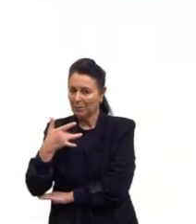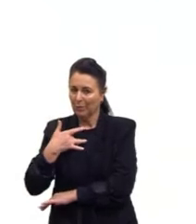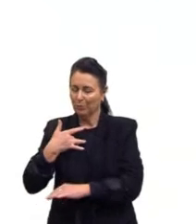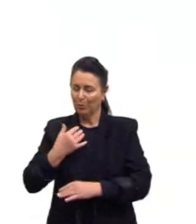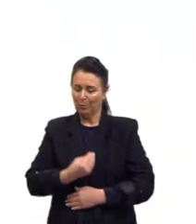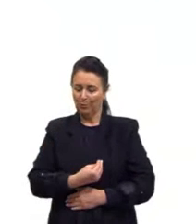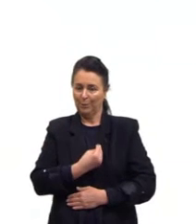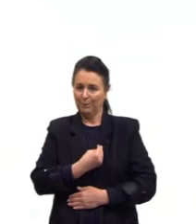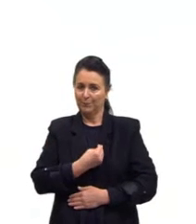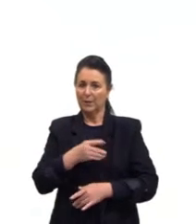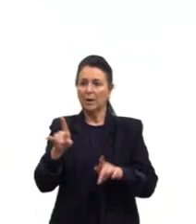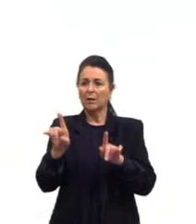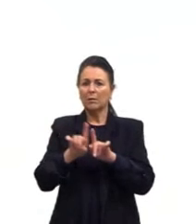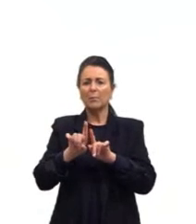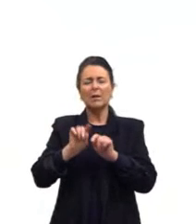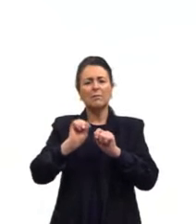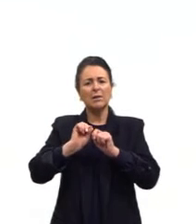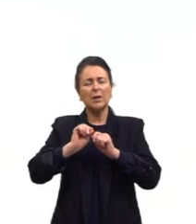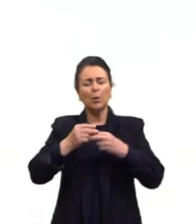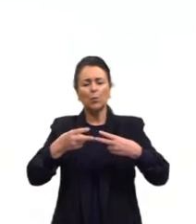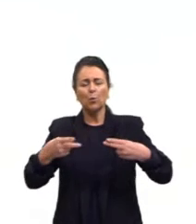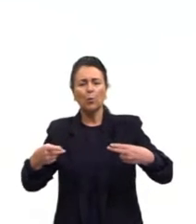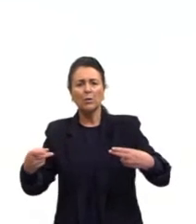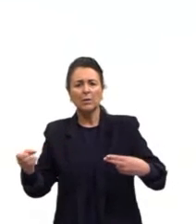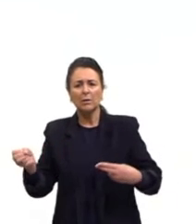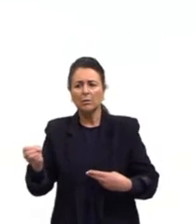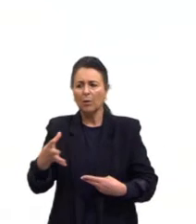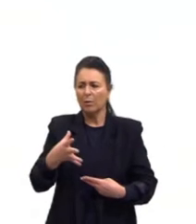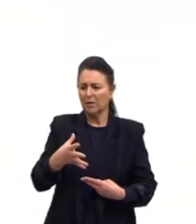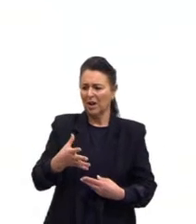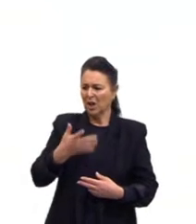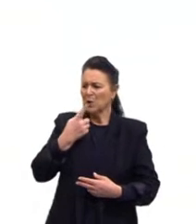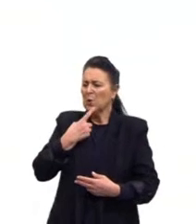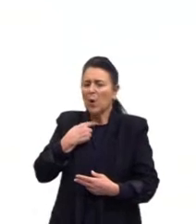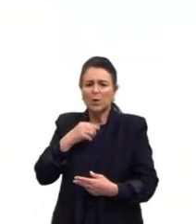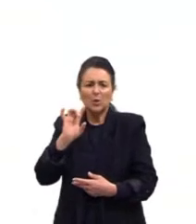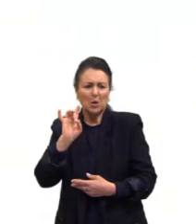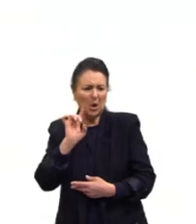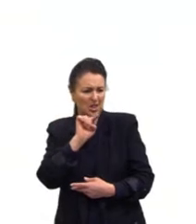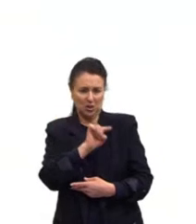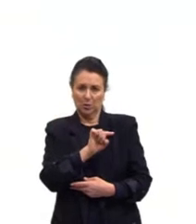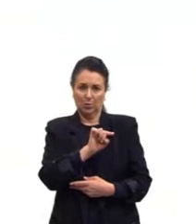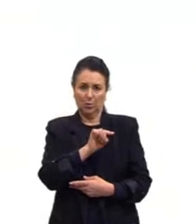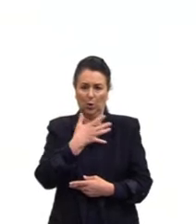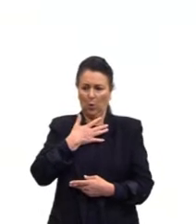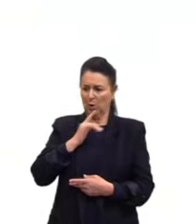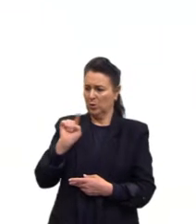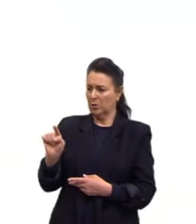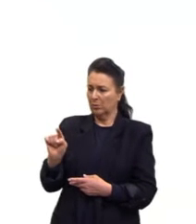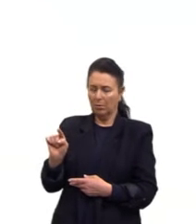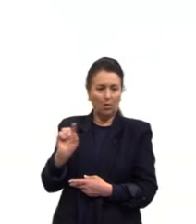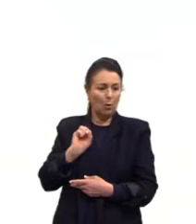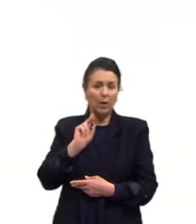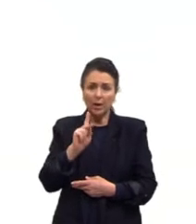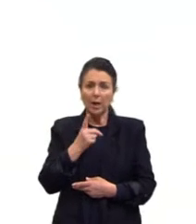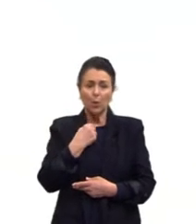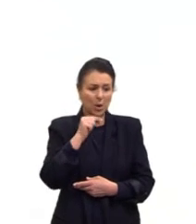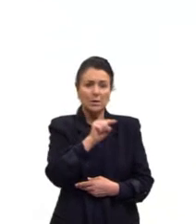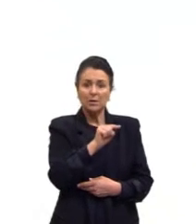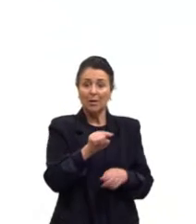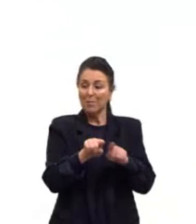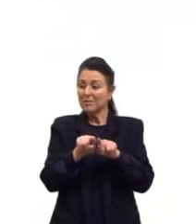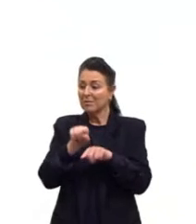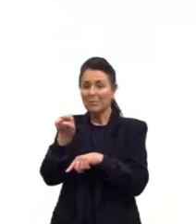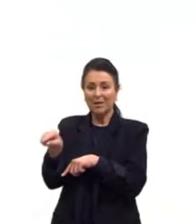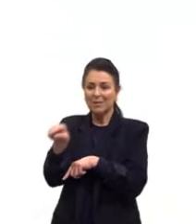Desenvolva um novo hobby, uma coisa nova. Ah, mas eu gosto disso faz anos. Tá, beleza, continua gostando, mas procura